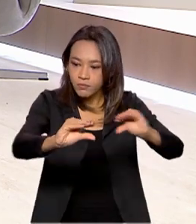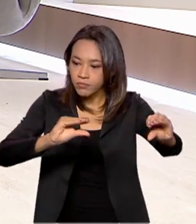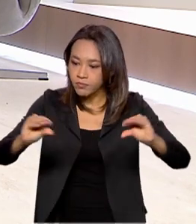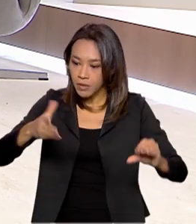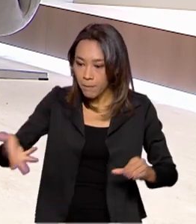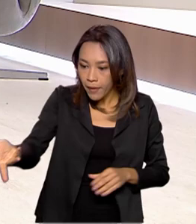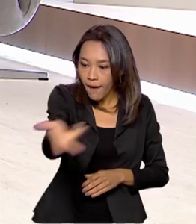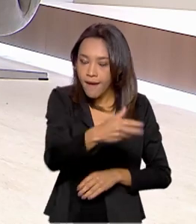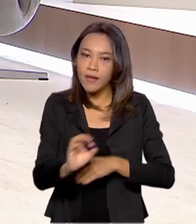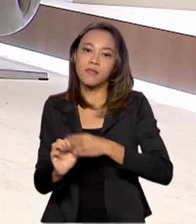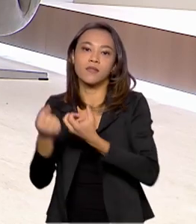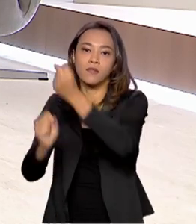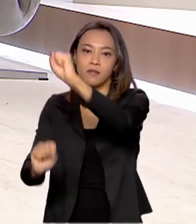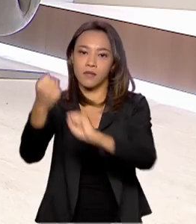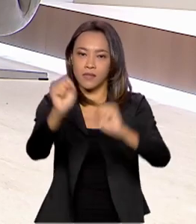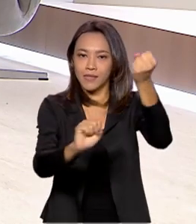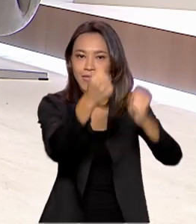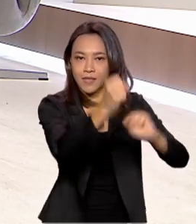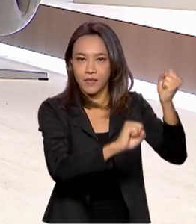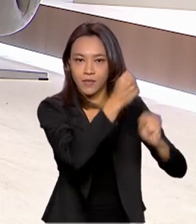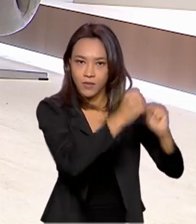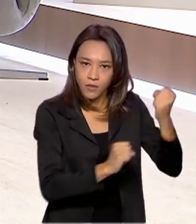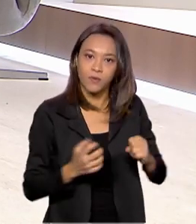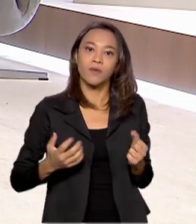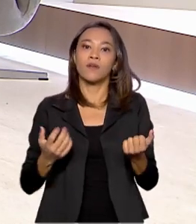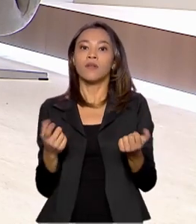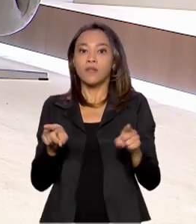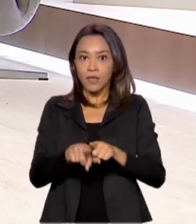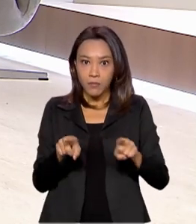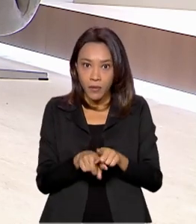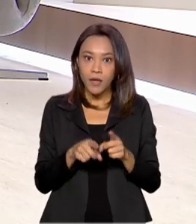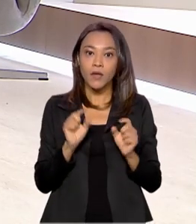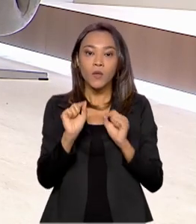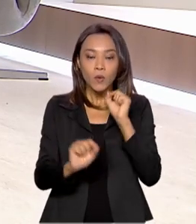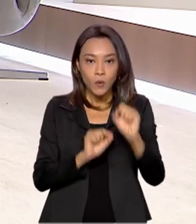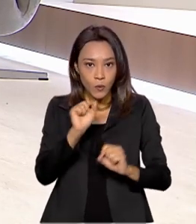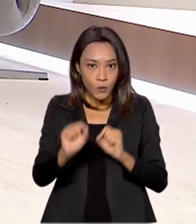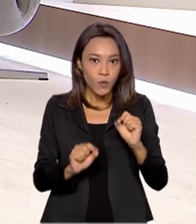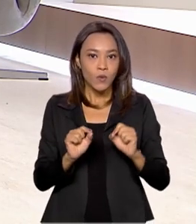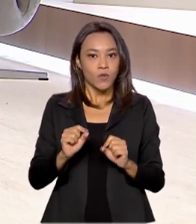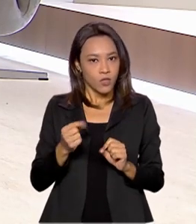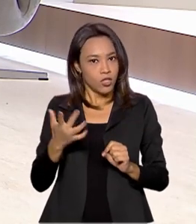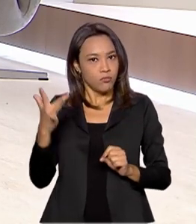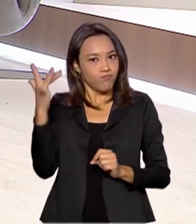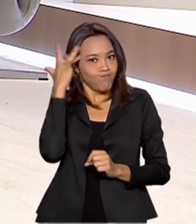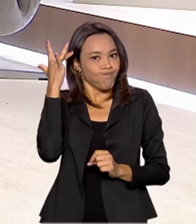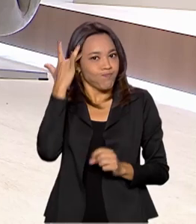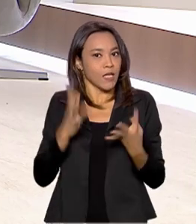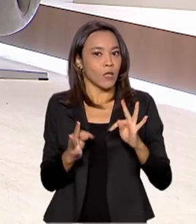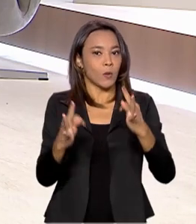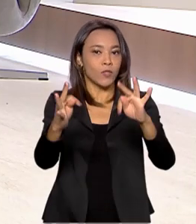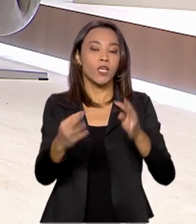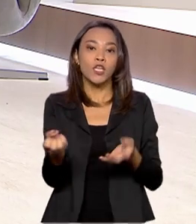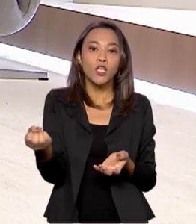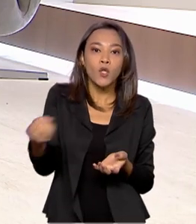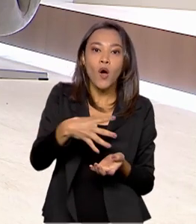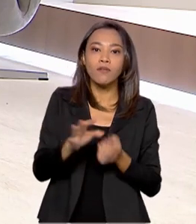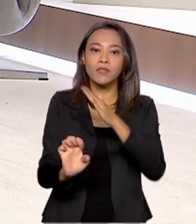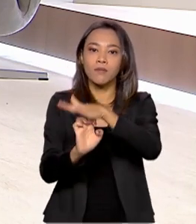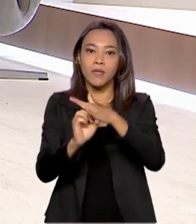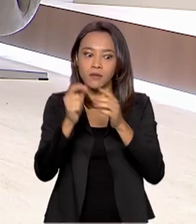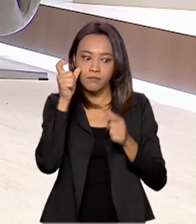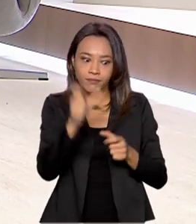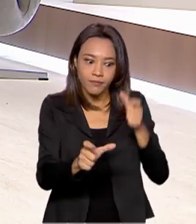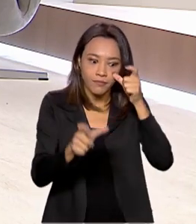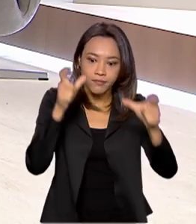investimentos no aumento da capacidade, mas também na modernização dessas refinarias, e que novos investimentos possam ser feitos